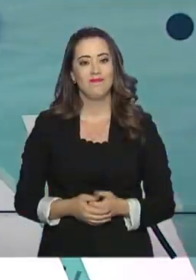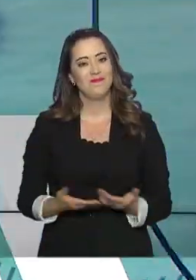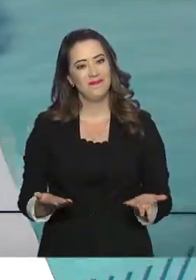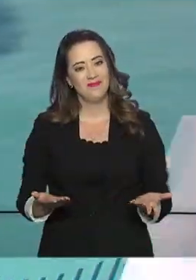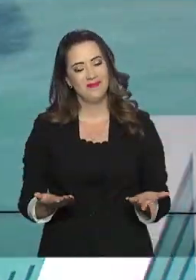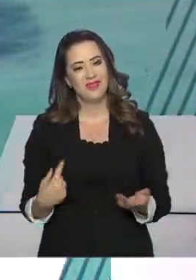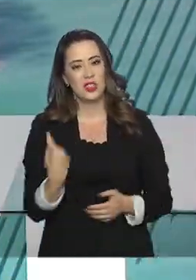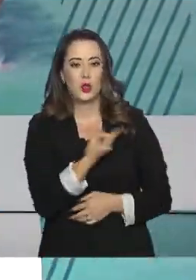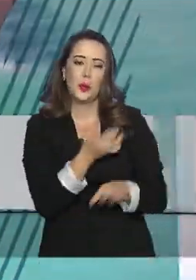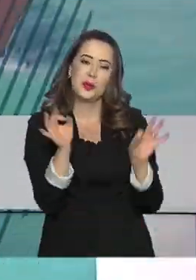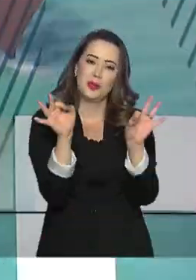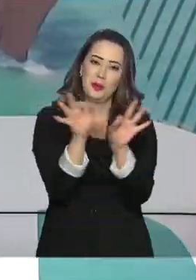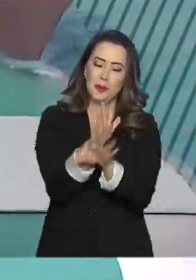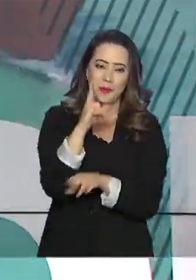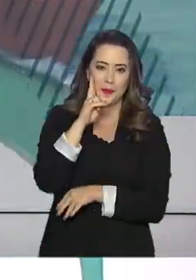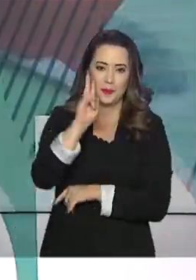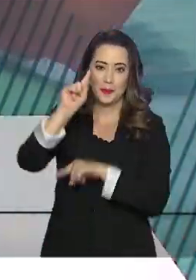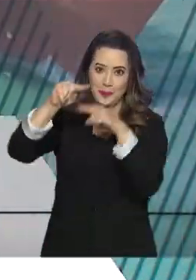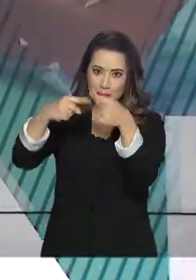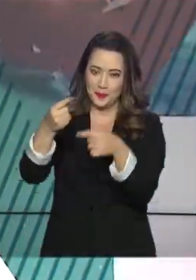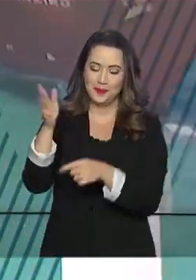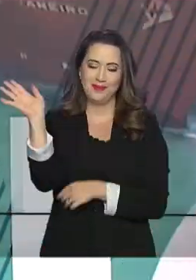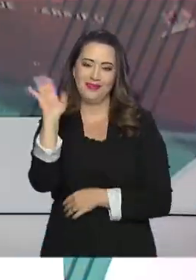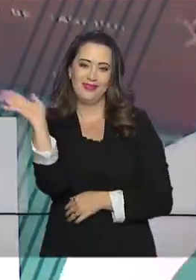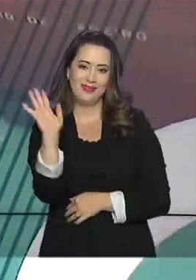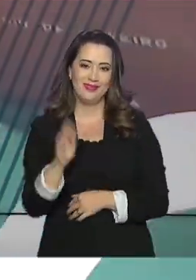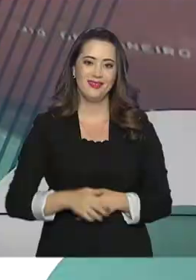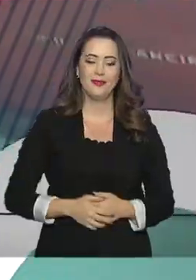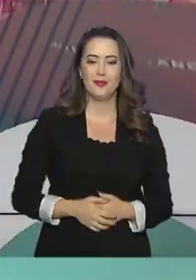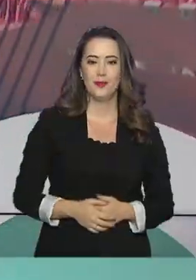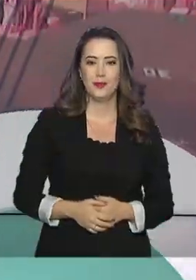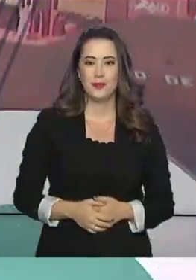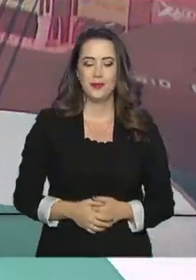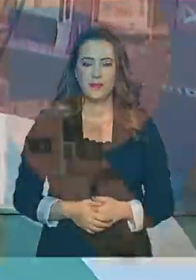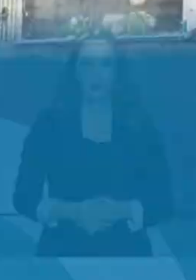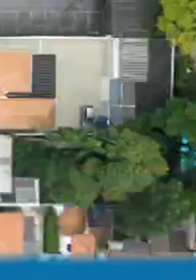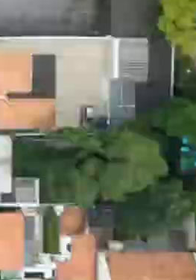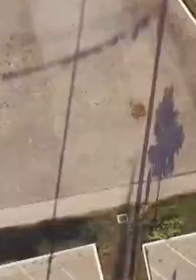O governo agora fica por aqui. Nos vemos na próxima edição. Até lá!